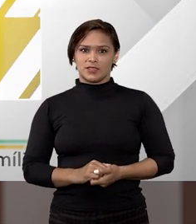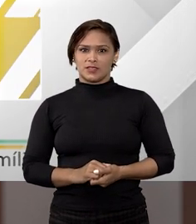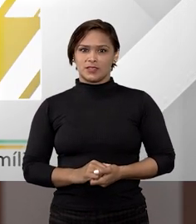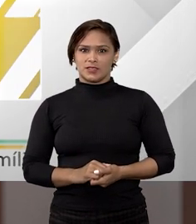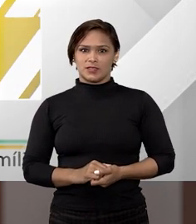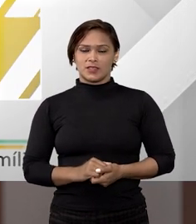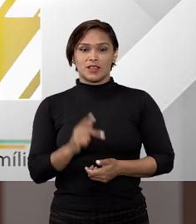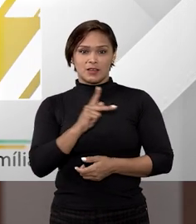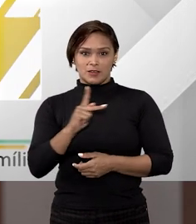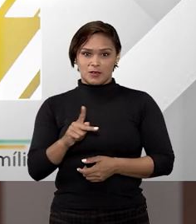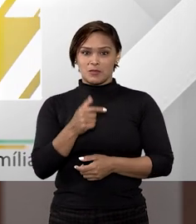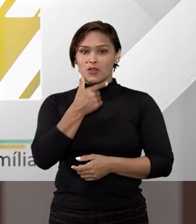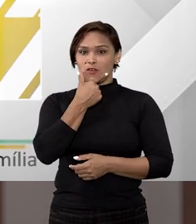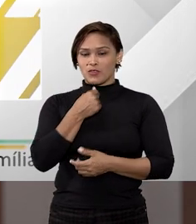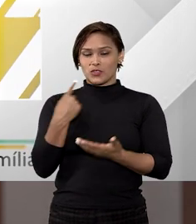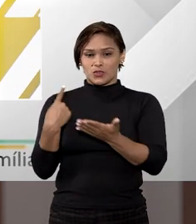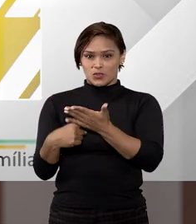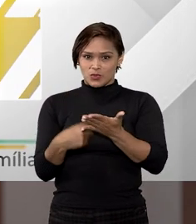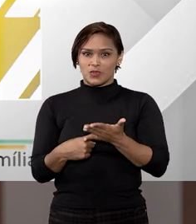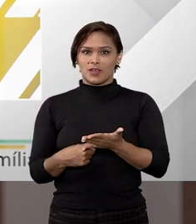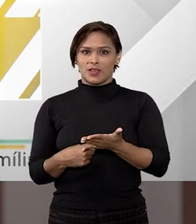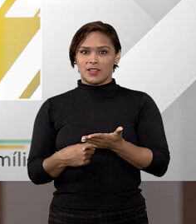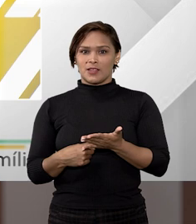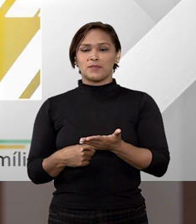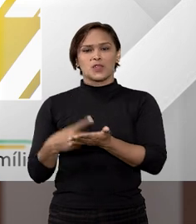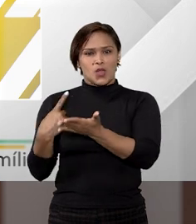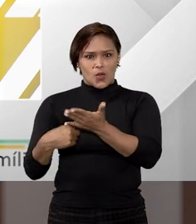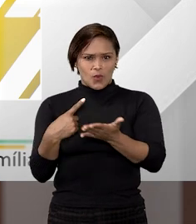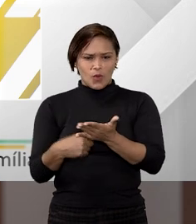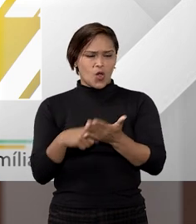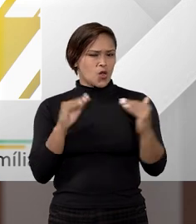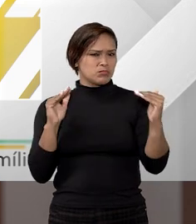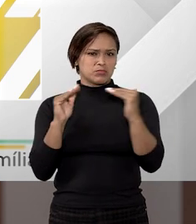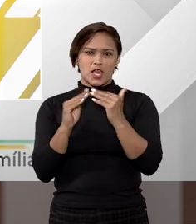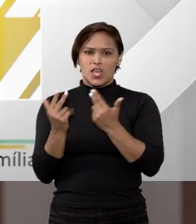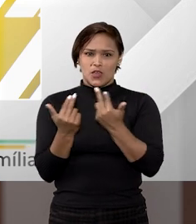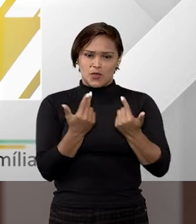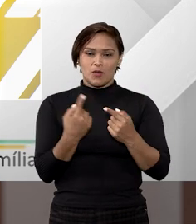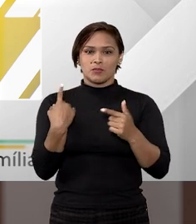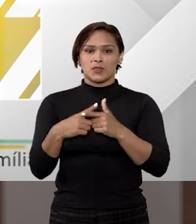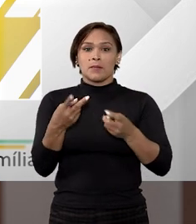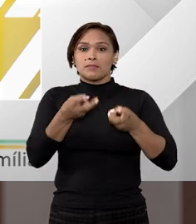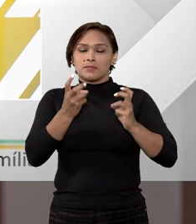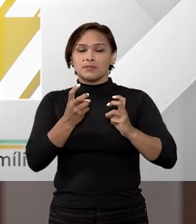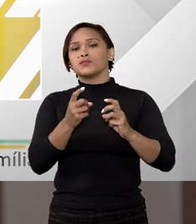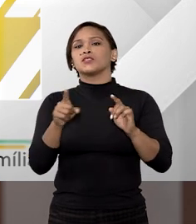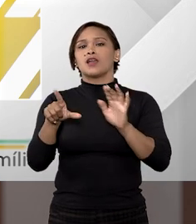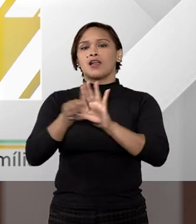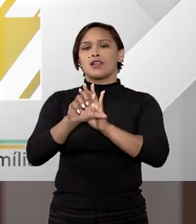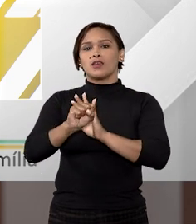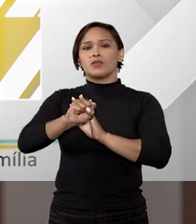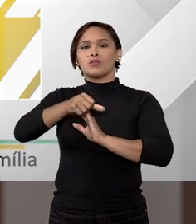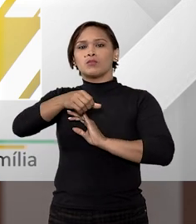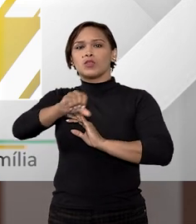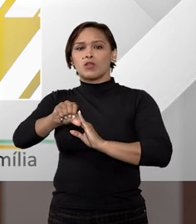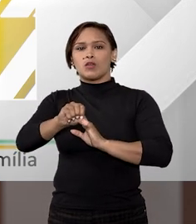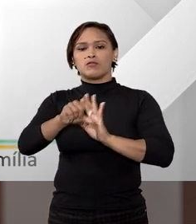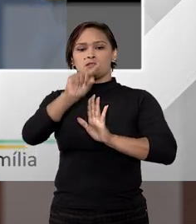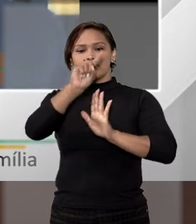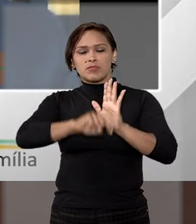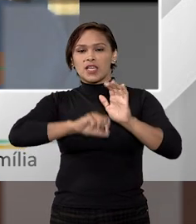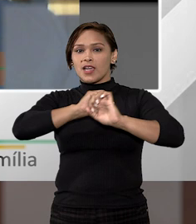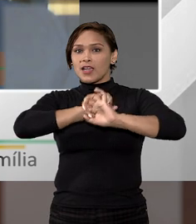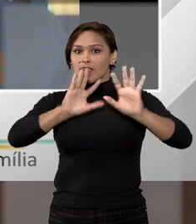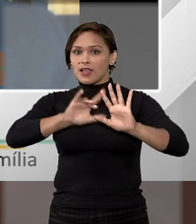Professor Vitor, concorda? tentando, Fátima, concordo, concordo, porque, veja só, a lei 8009, ela traz